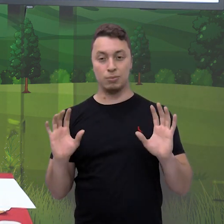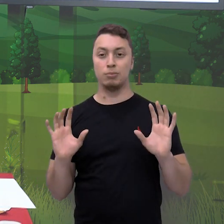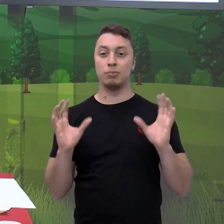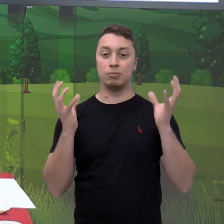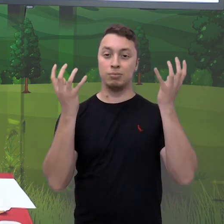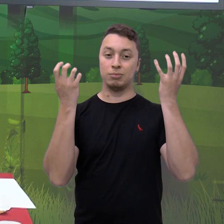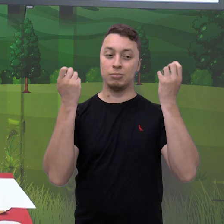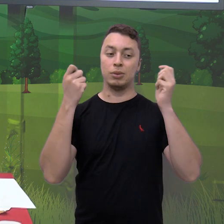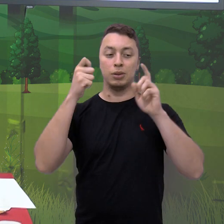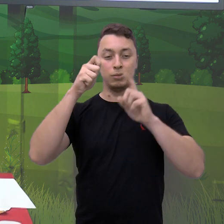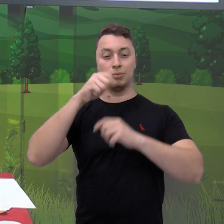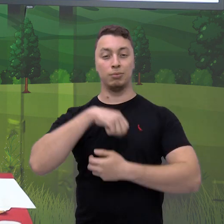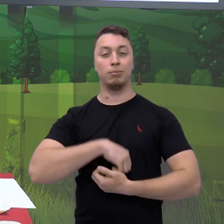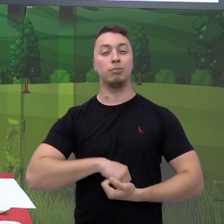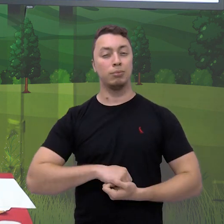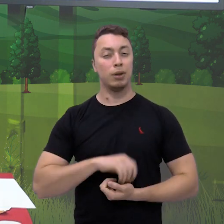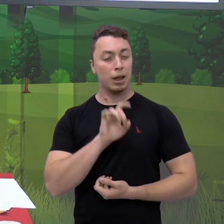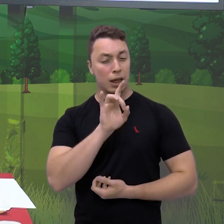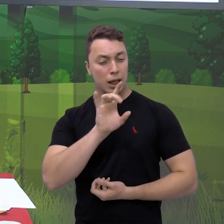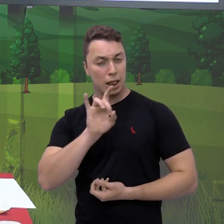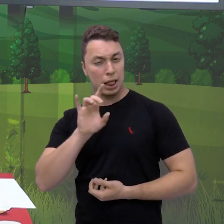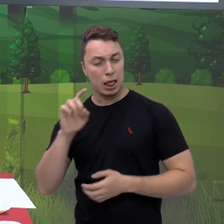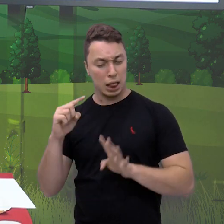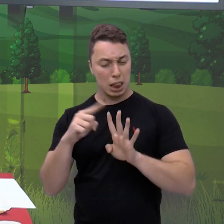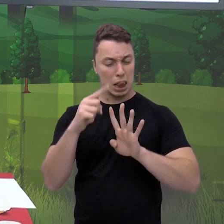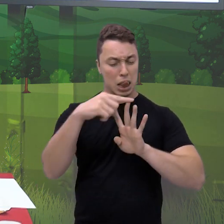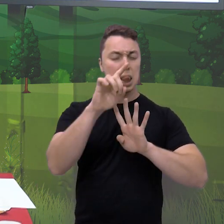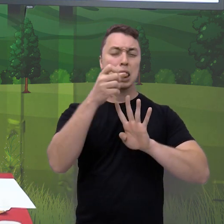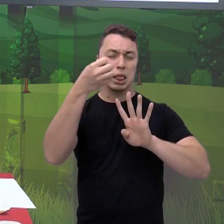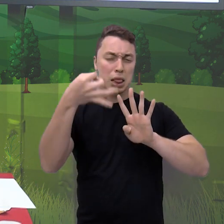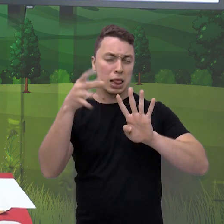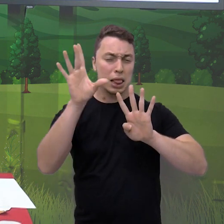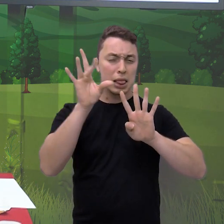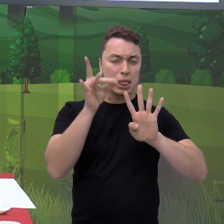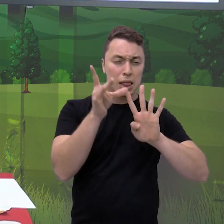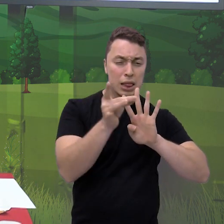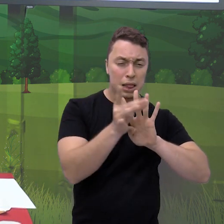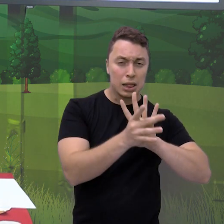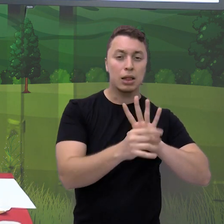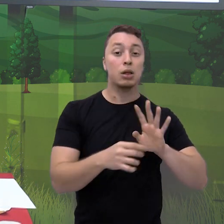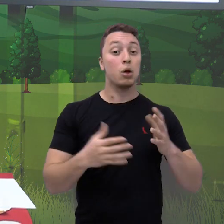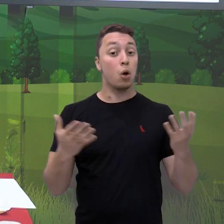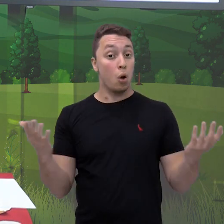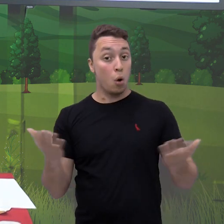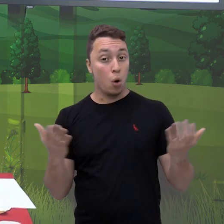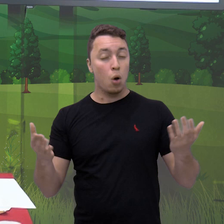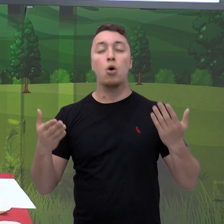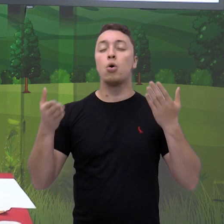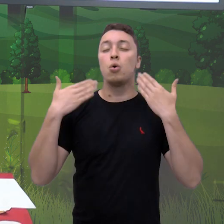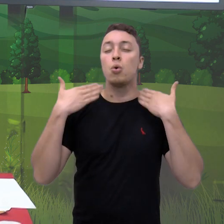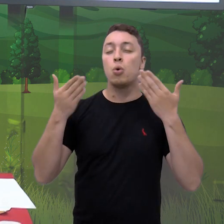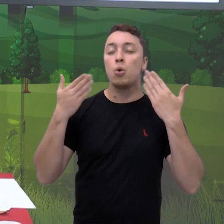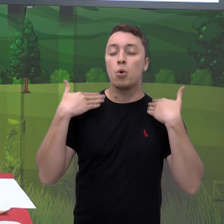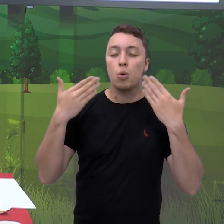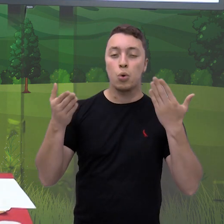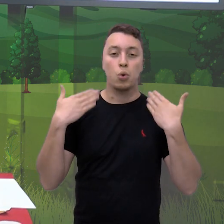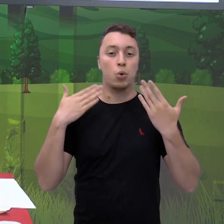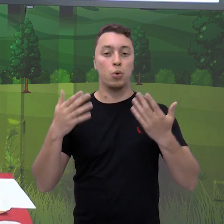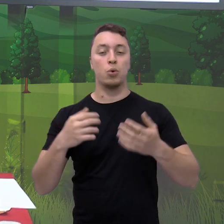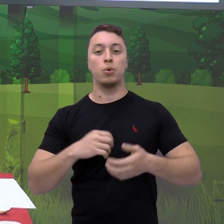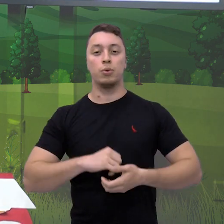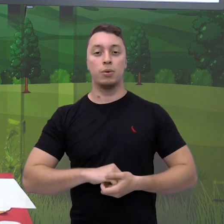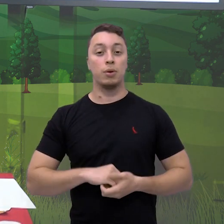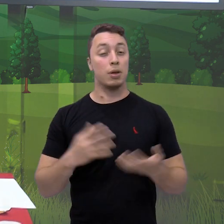vamos falar sobre uma estação diferente. Hoje nós vamos falar um pouquinho sobre a estação do verão, mas aí prestem bastante